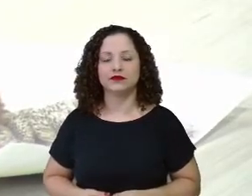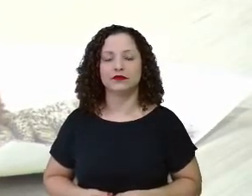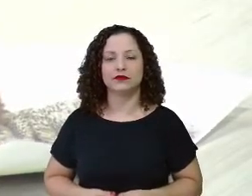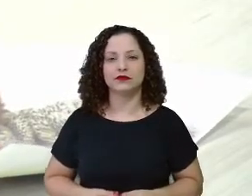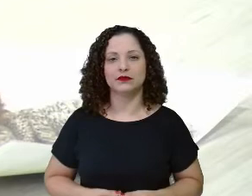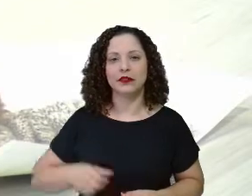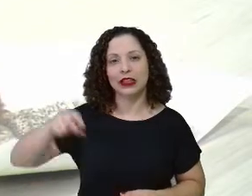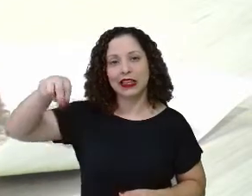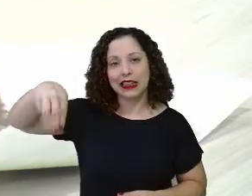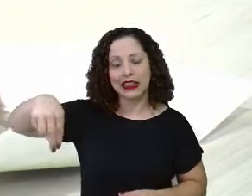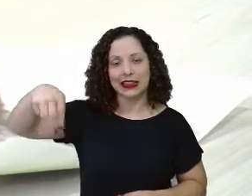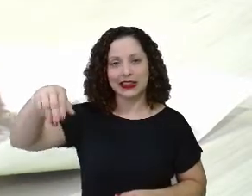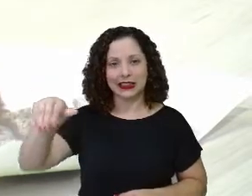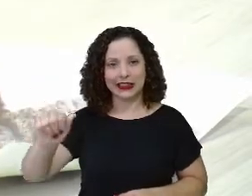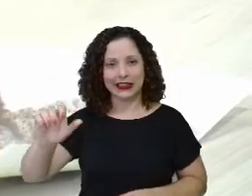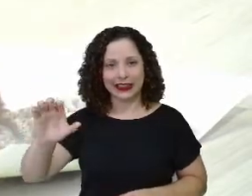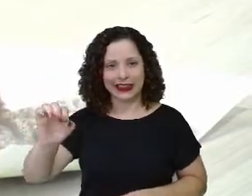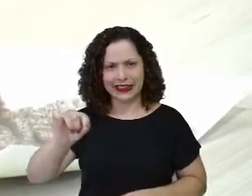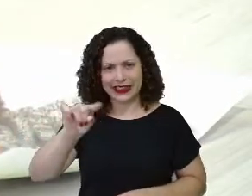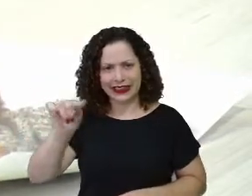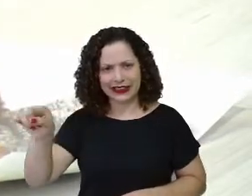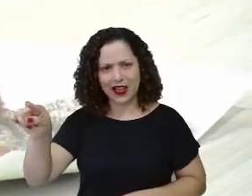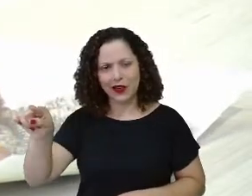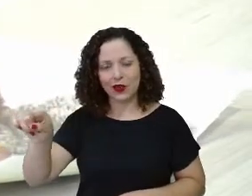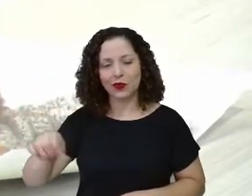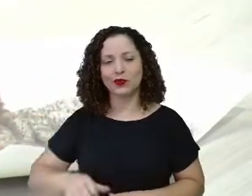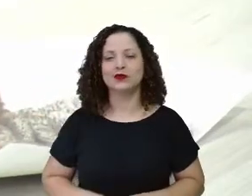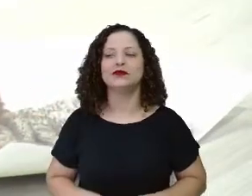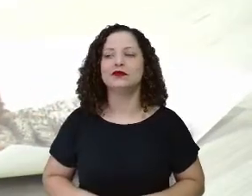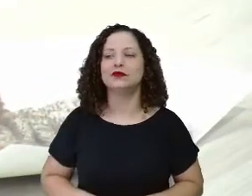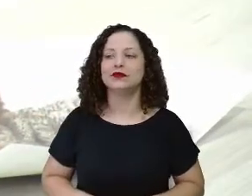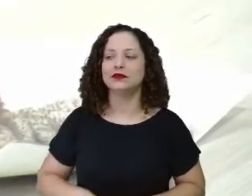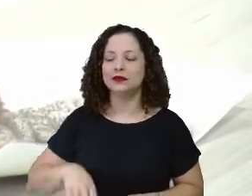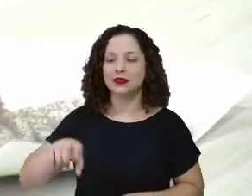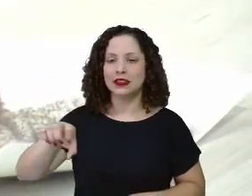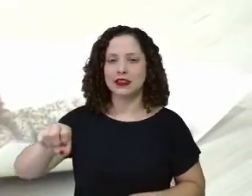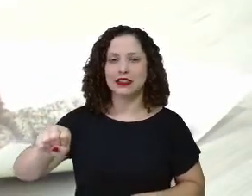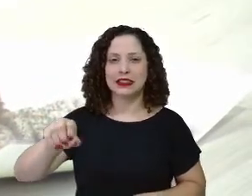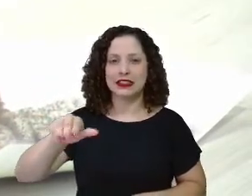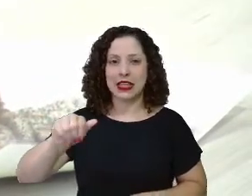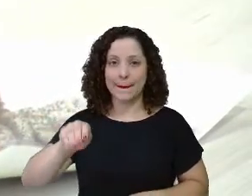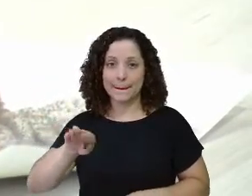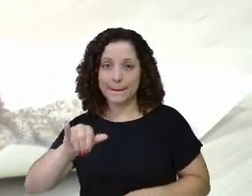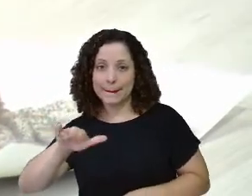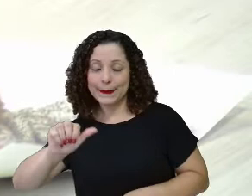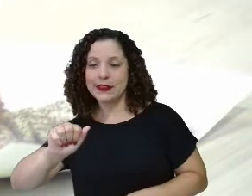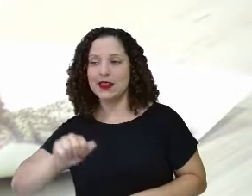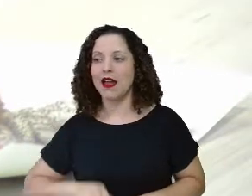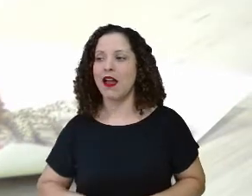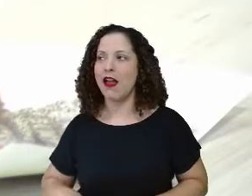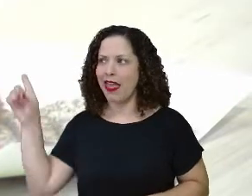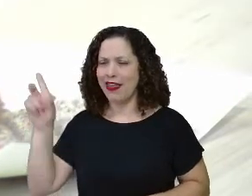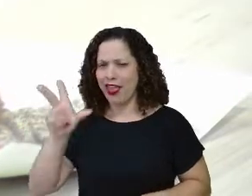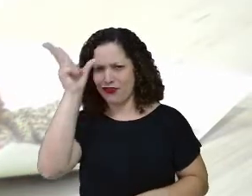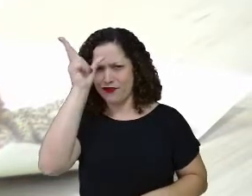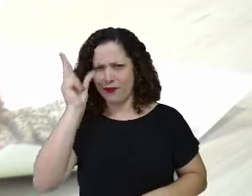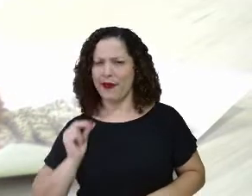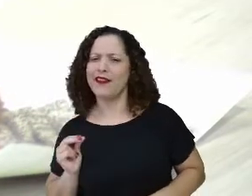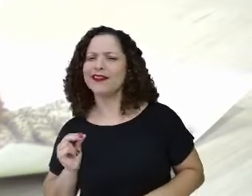Que! Não! Não! Muito bem! Olha aí! Sabia! Menina! Essa menina é muito esperta, não não?